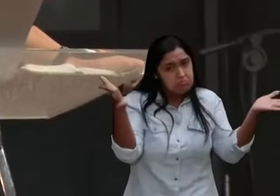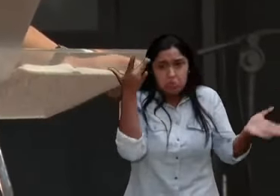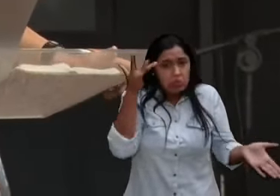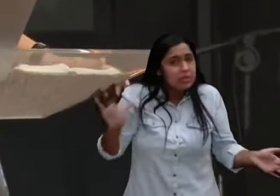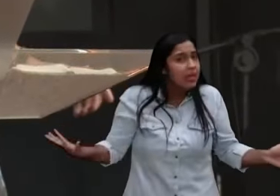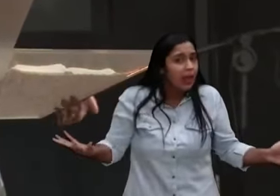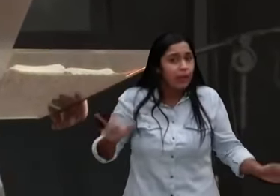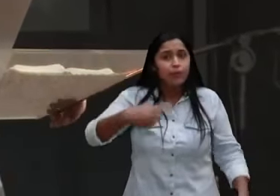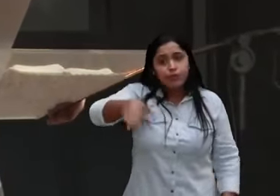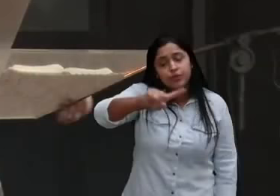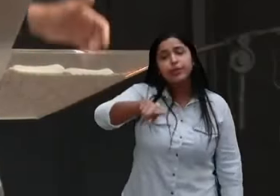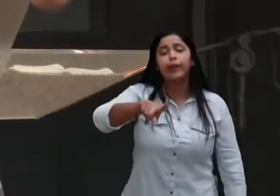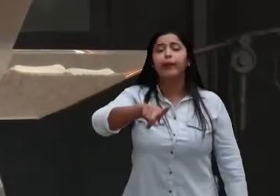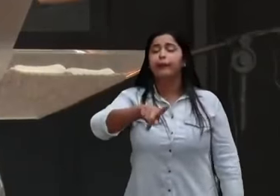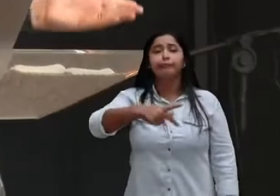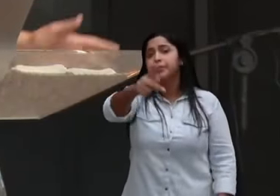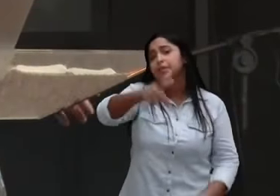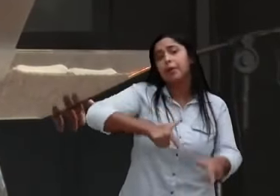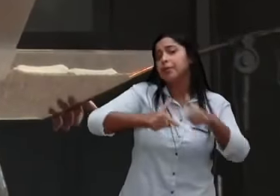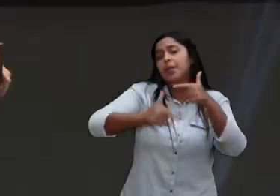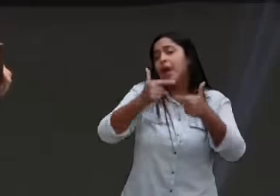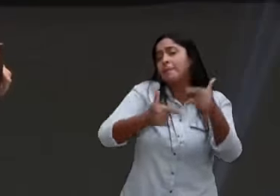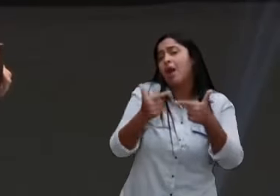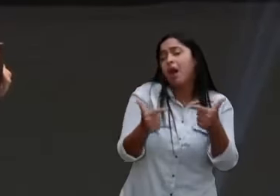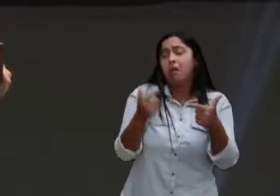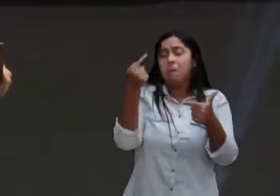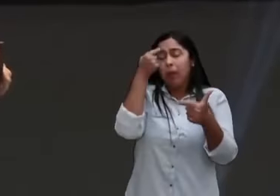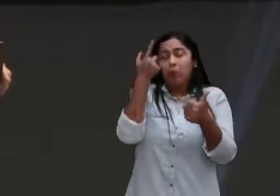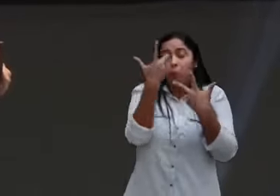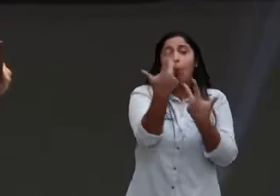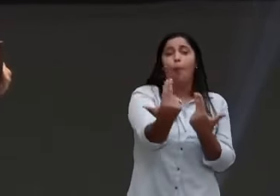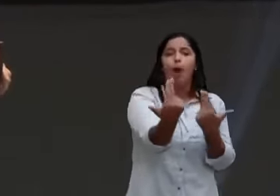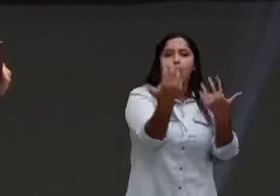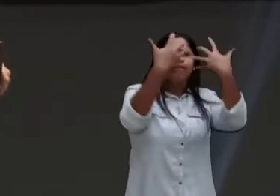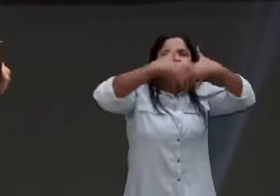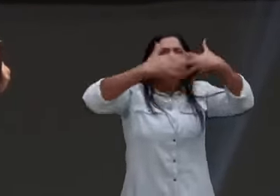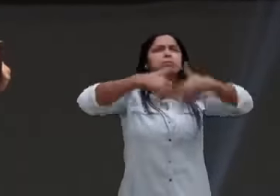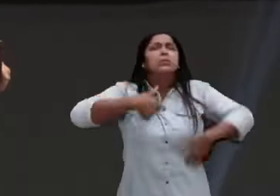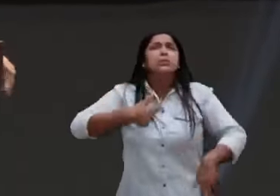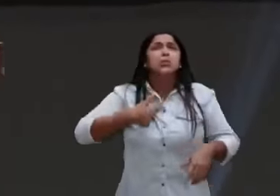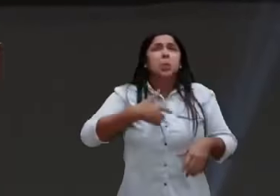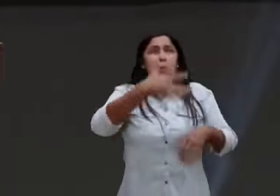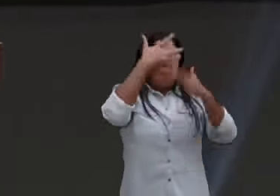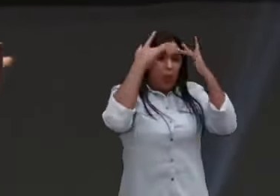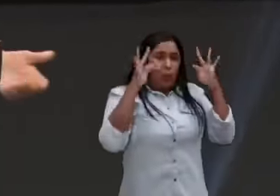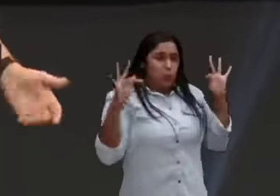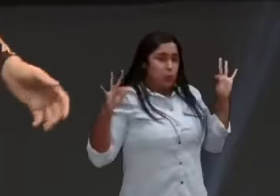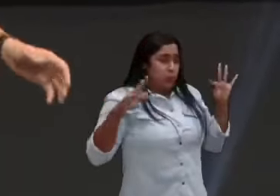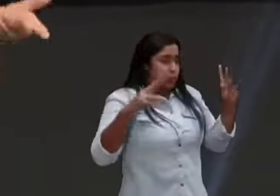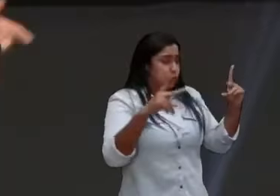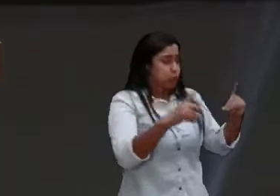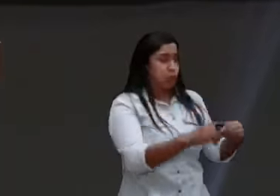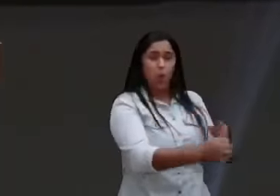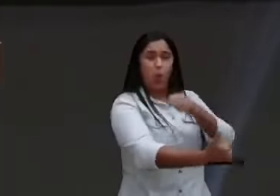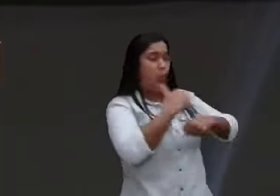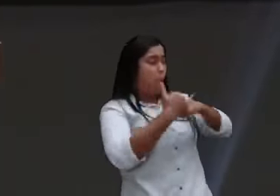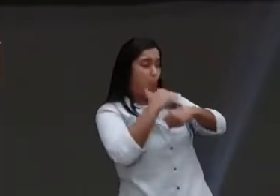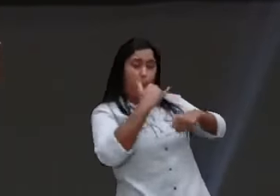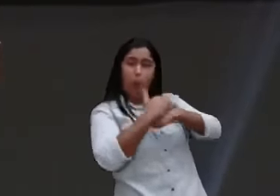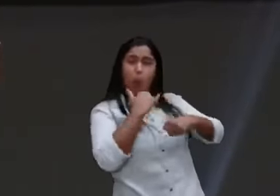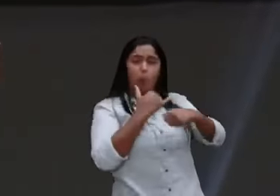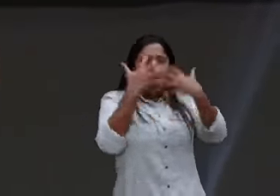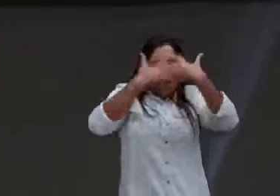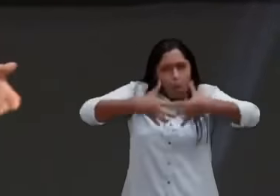estava no trabalho e você falou, está todo mundo aqui conspirando contra mim. Eu não sei se você teve um momento que você chegou na família, estava tendo um